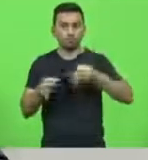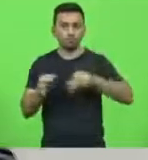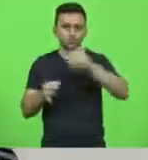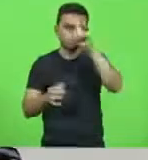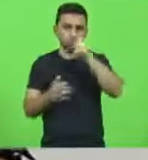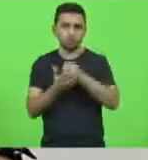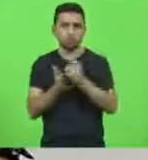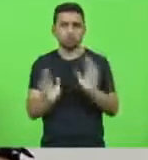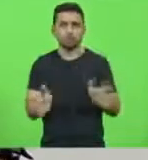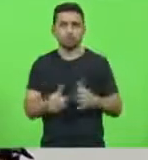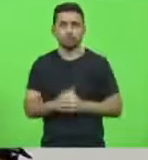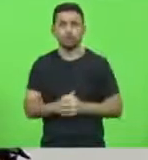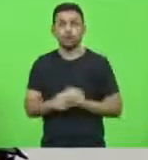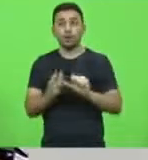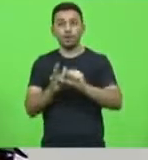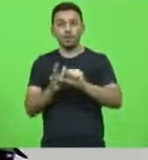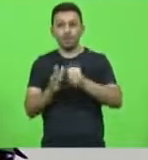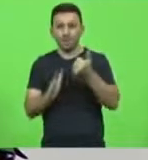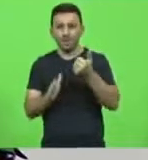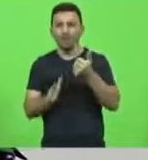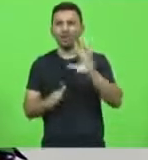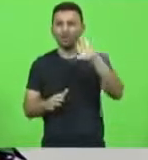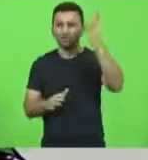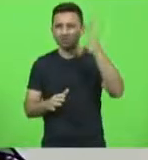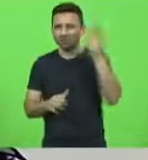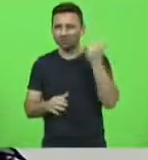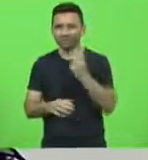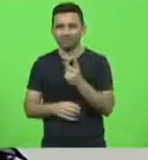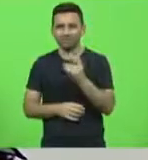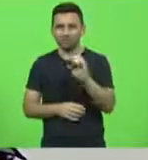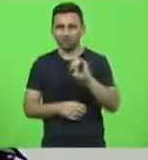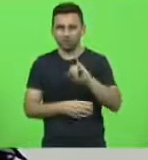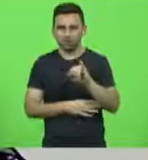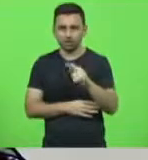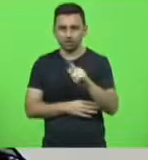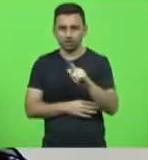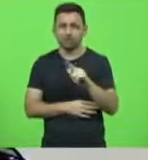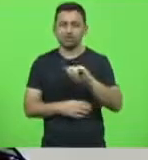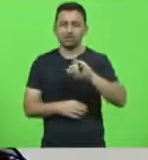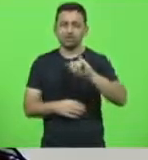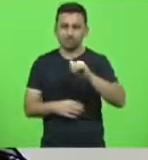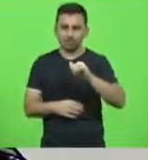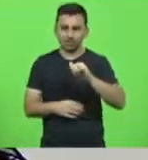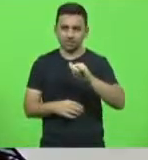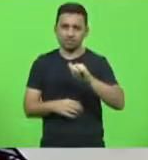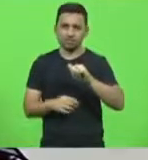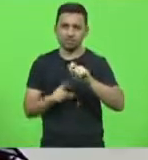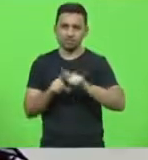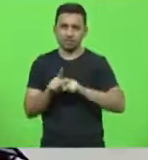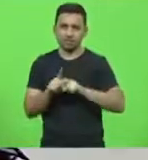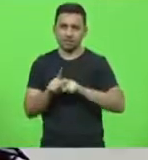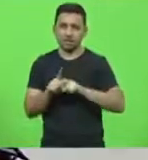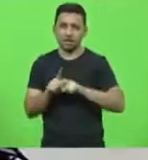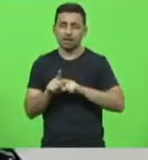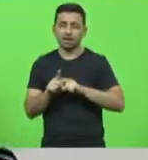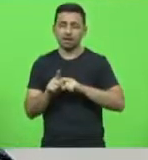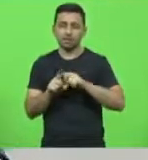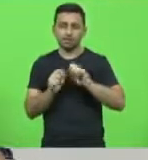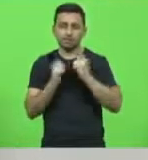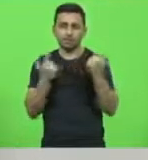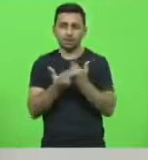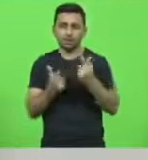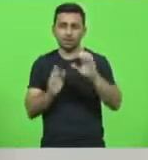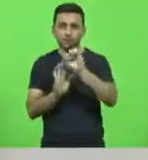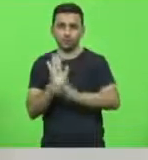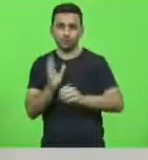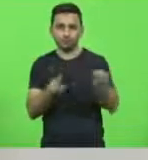Do primeiro procedimento adotado, no dia 20 de janeiro, a Assembleia recebeu o ofício firmado pela